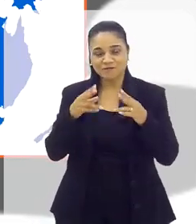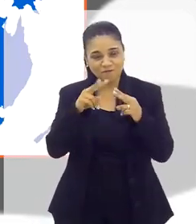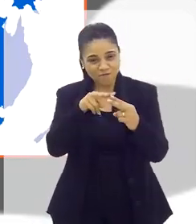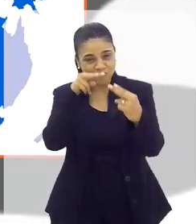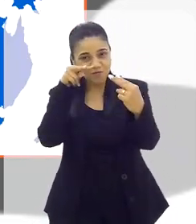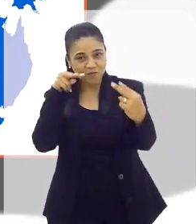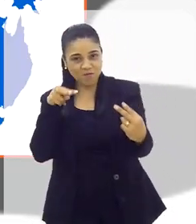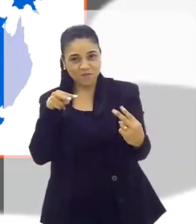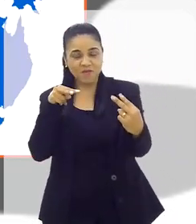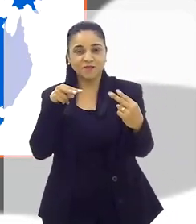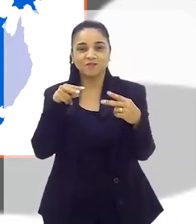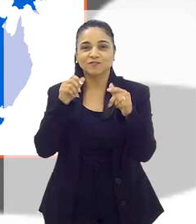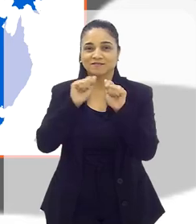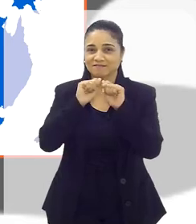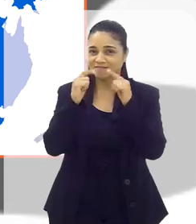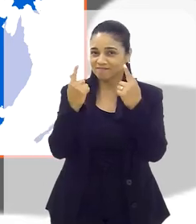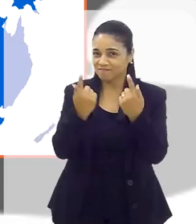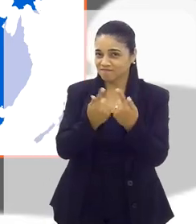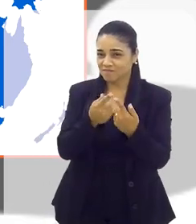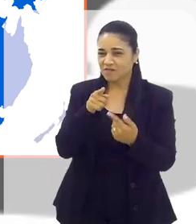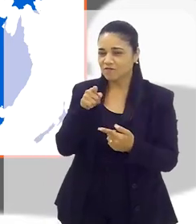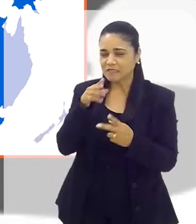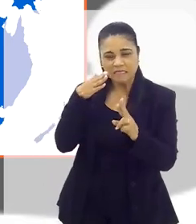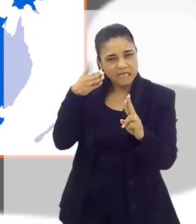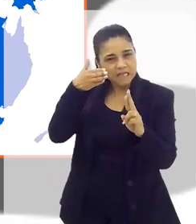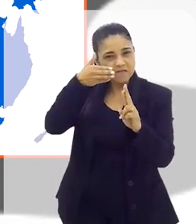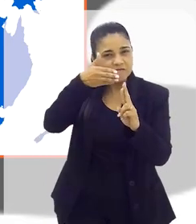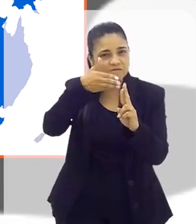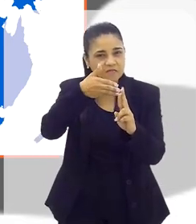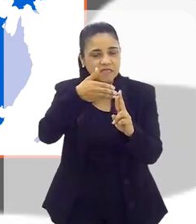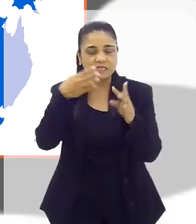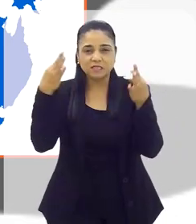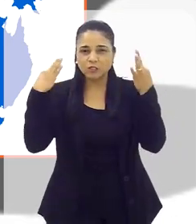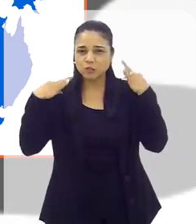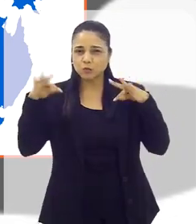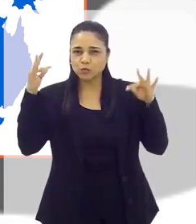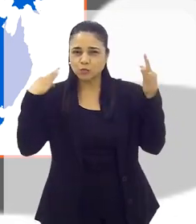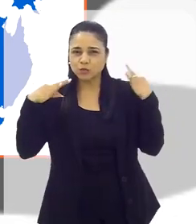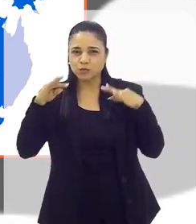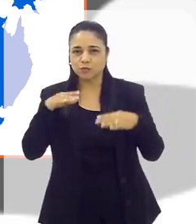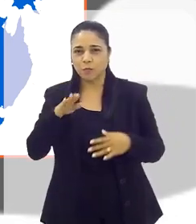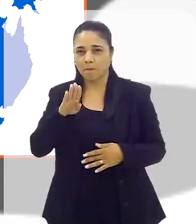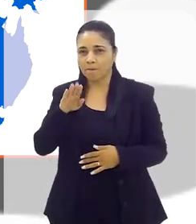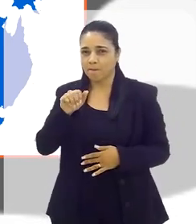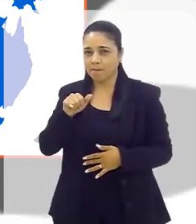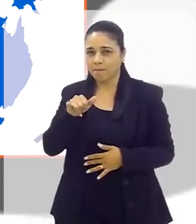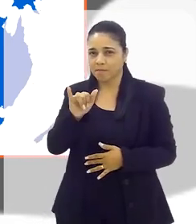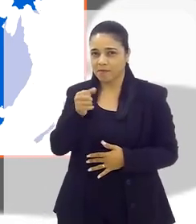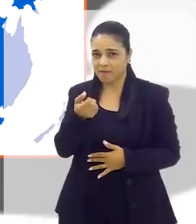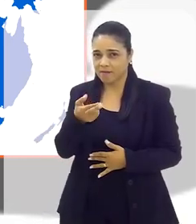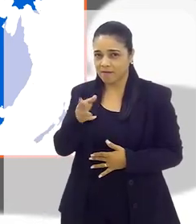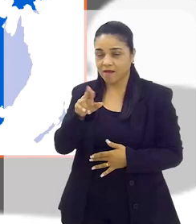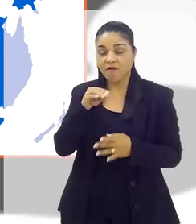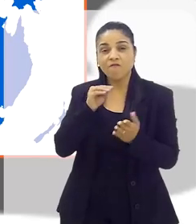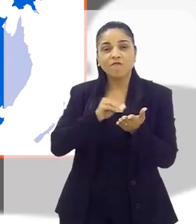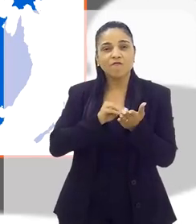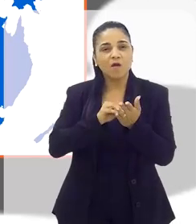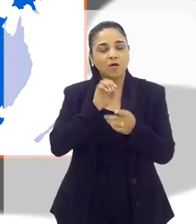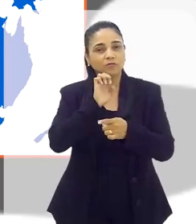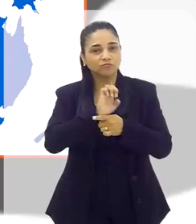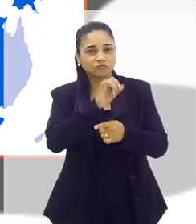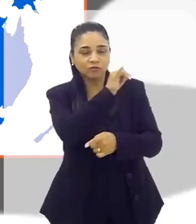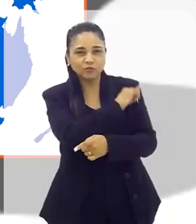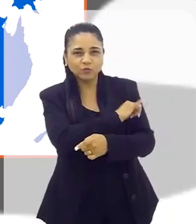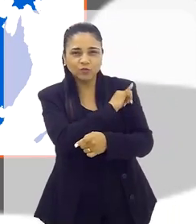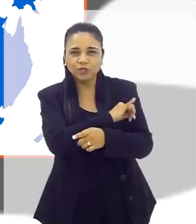nos estúdios da TV Alerj. Baiar, você que é uma referência no turismo, o você sente que falta para o Rio de Janeiro, com